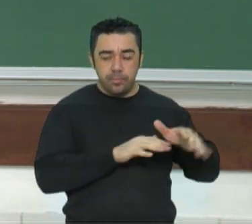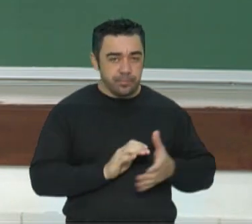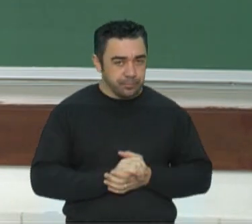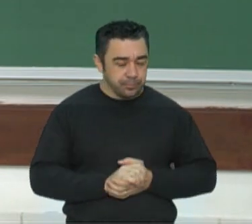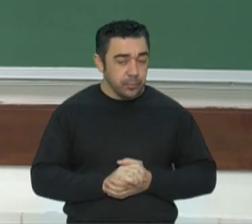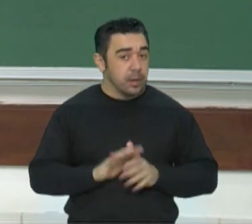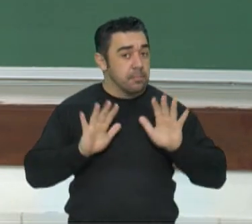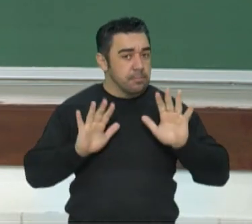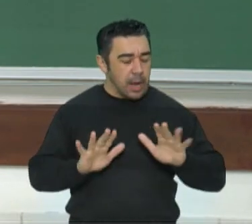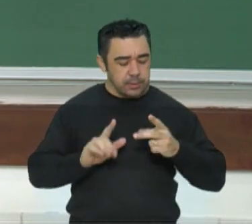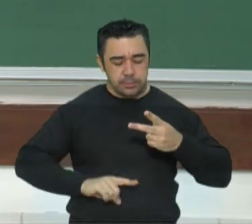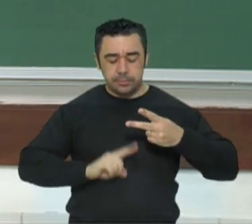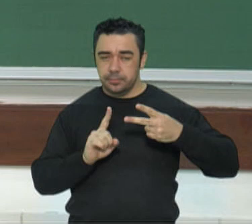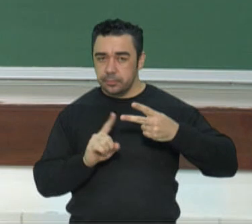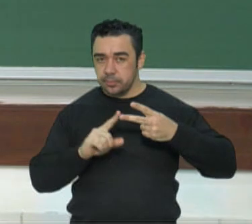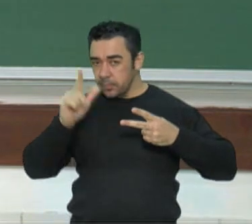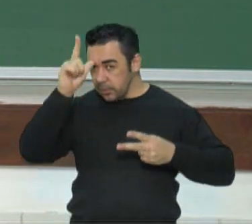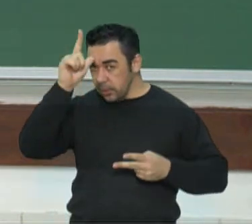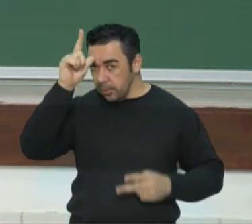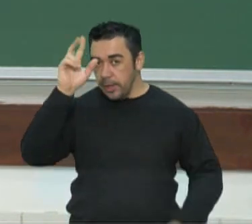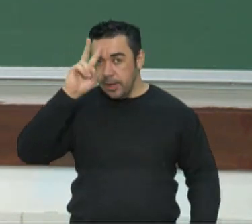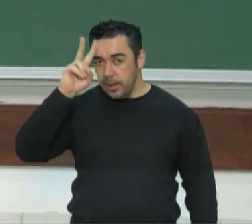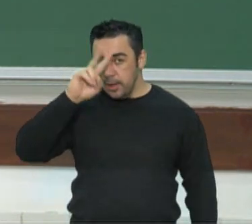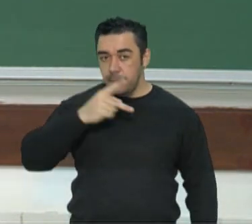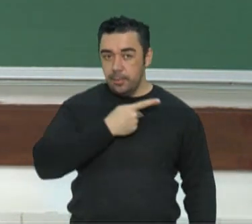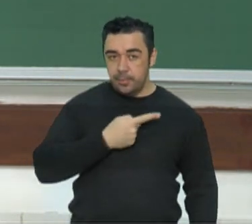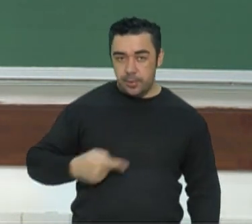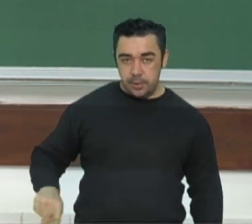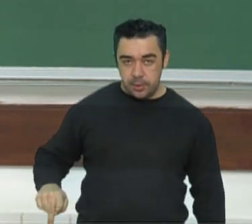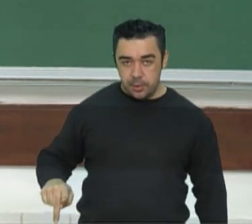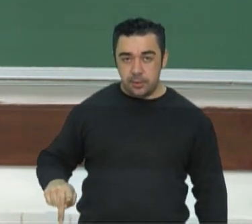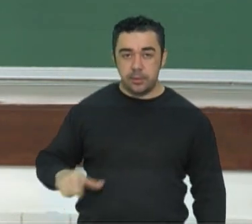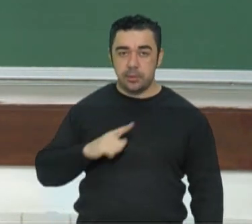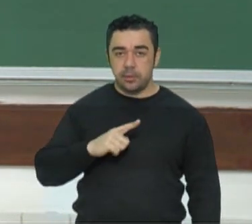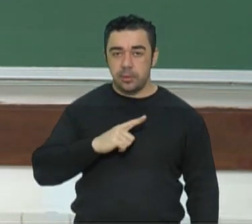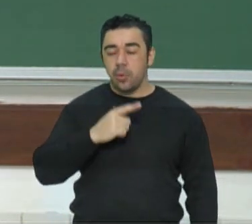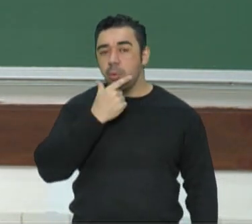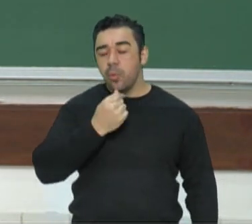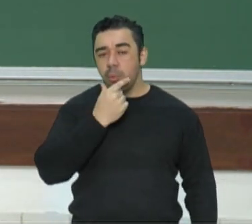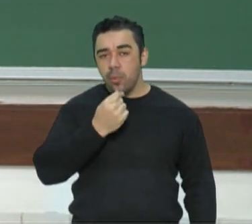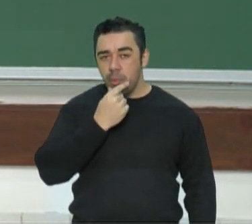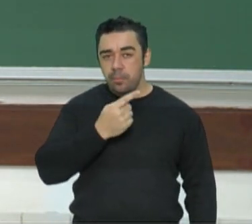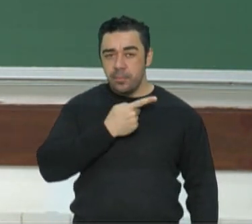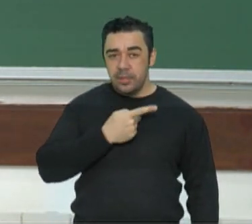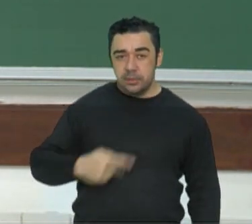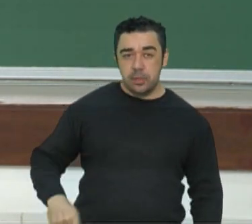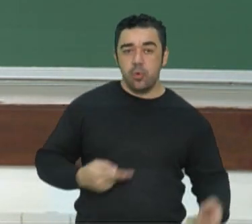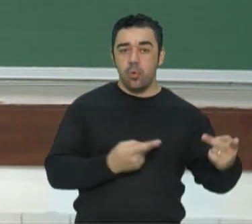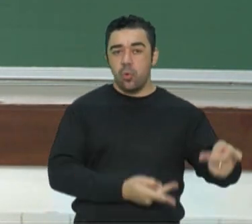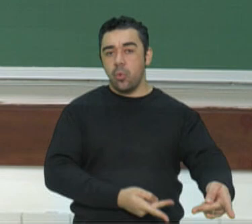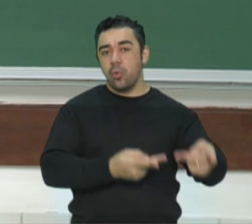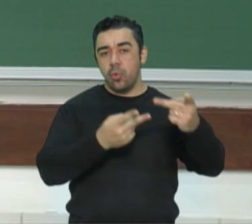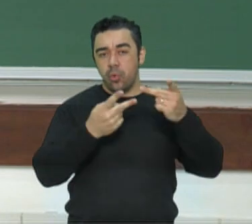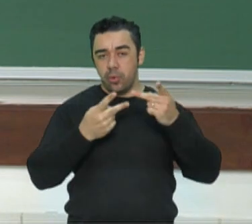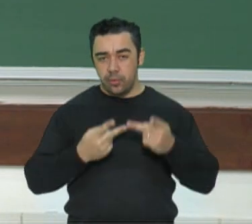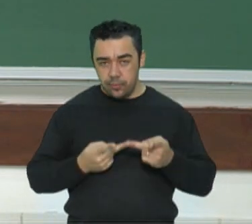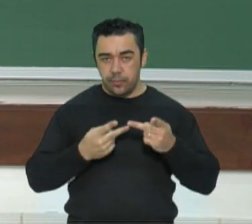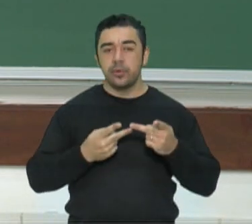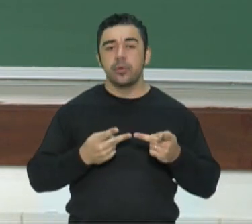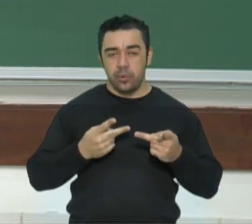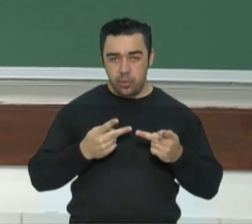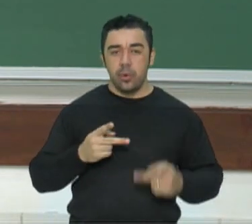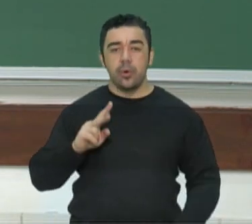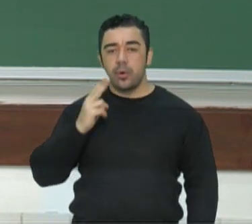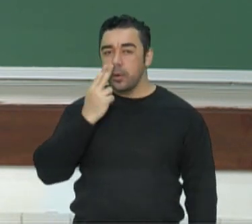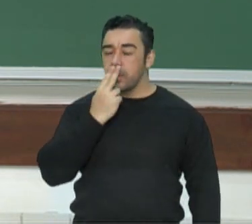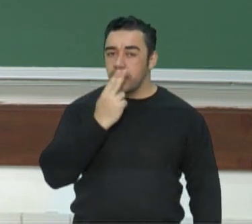No caso da Alemanha, lembre-se que o presidente Paul von Heindenburg convidou o Hitler